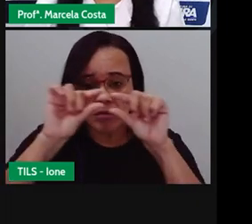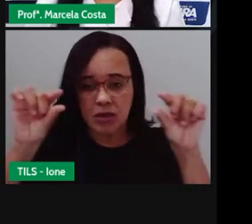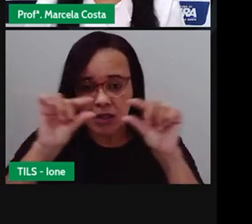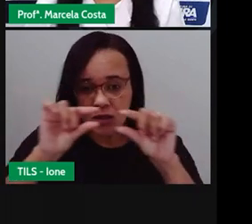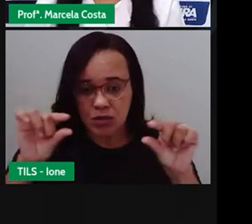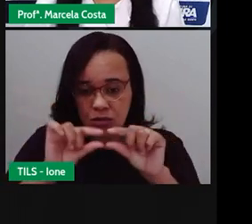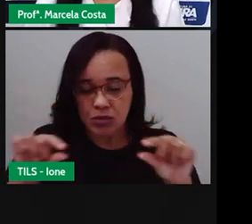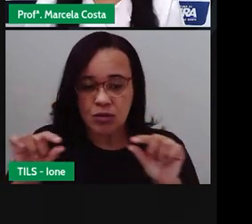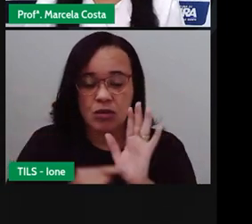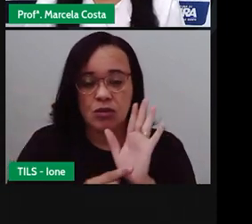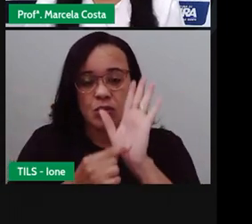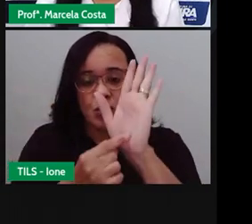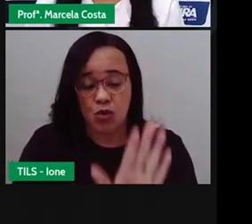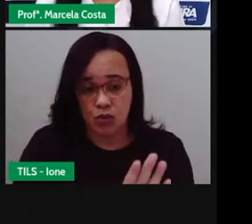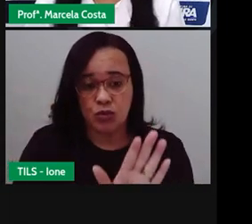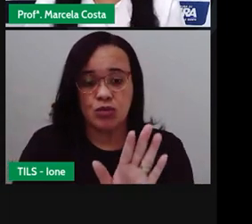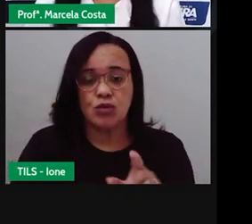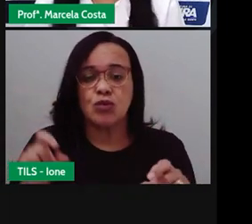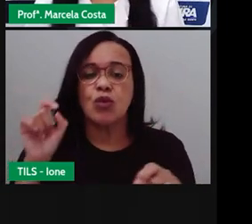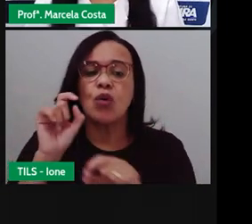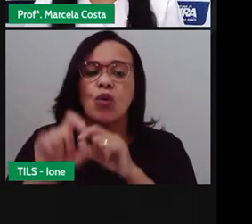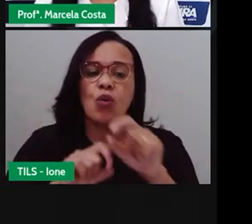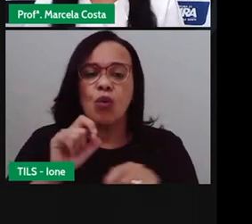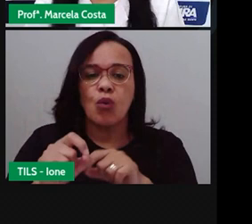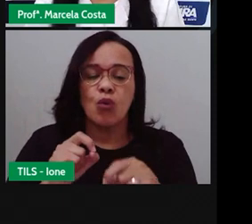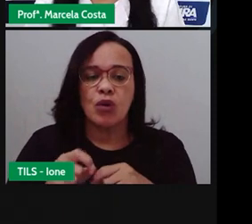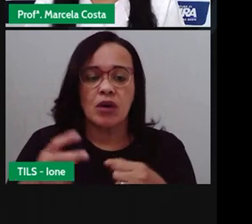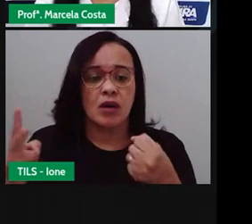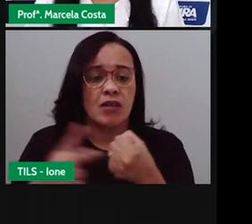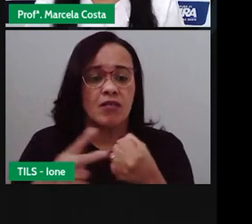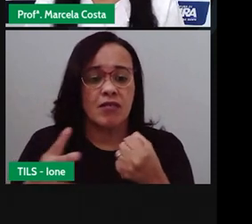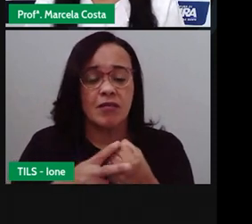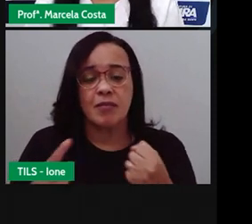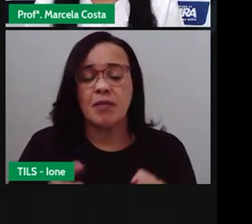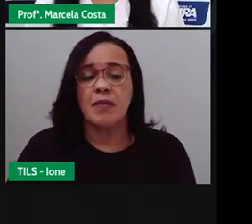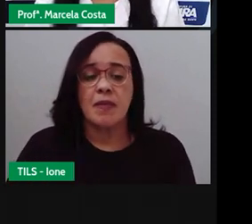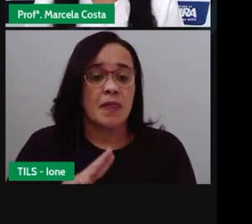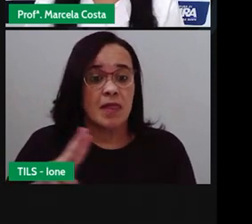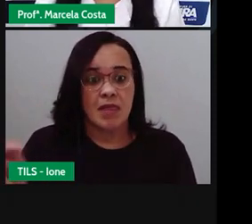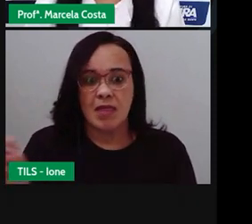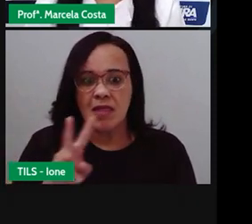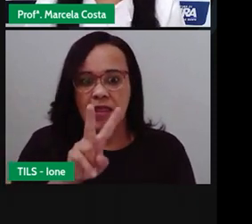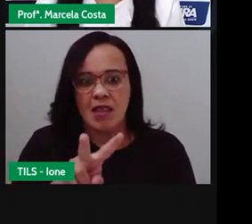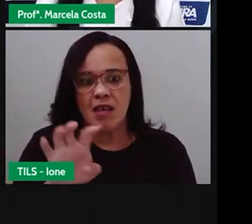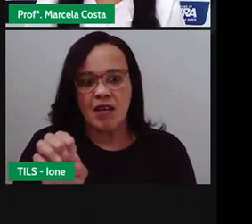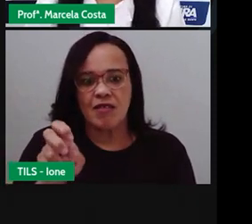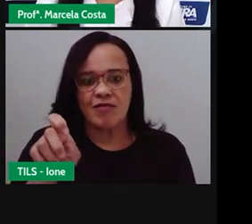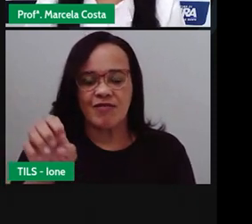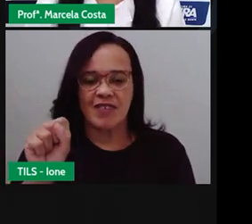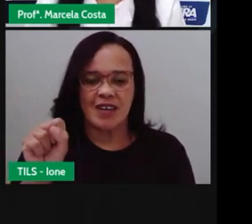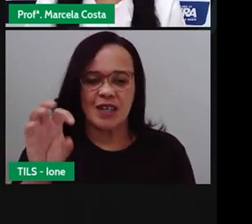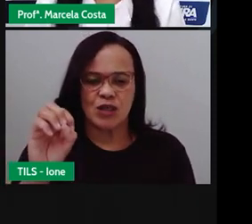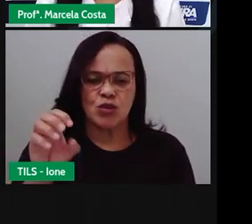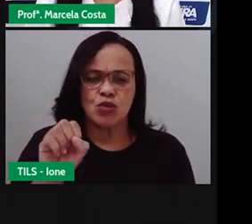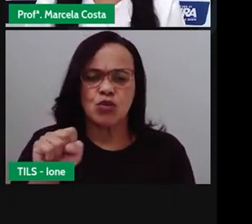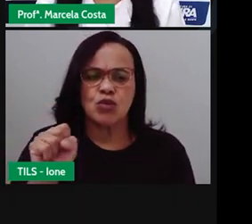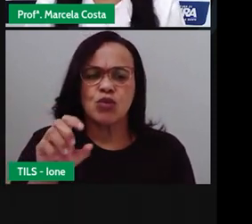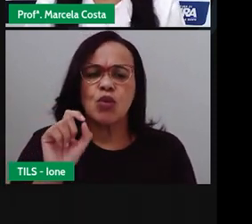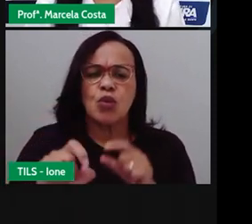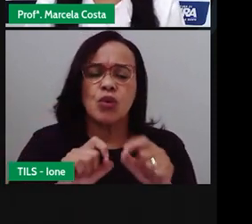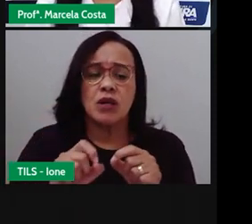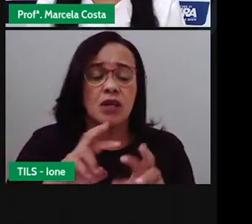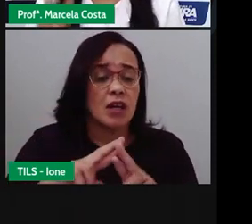a gente vai ver aqui alguns versos, e nesses versos, a presença de rimas, de palavras que têm a